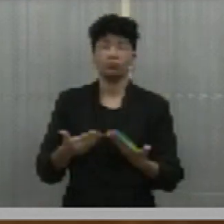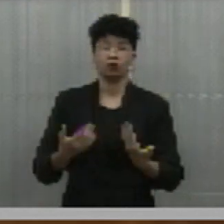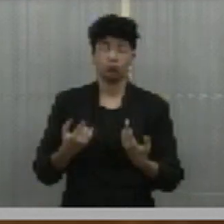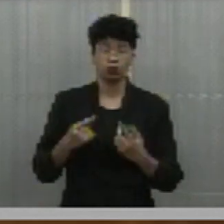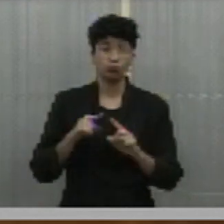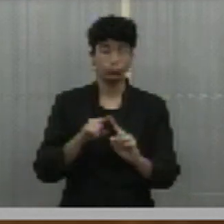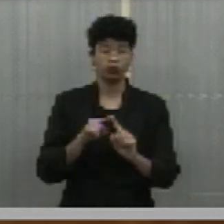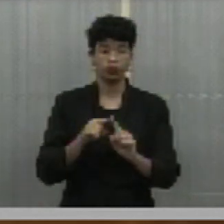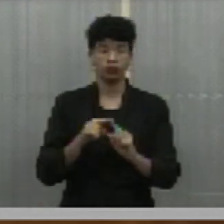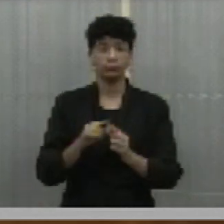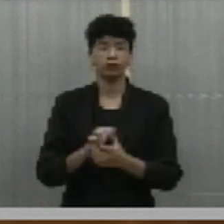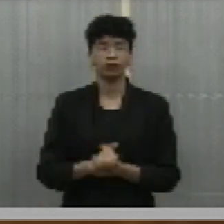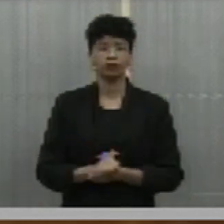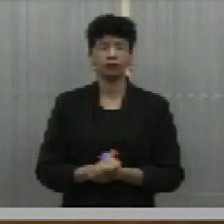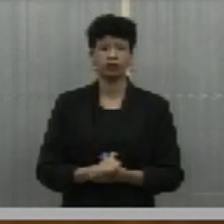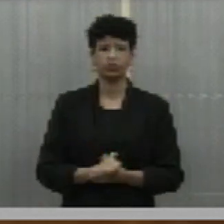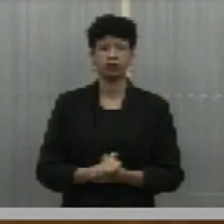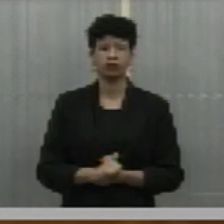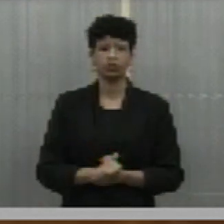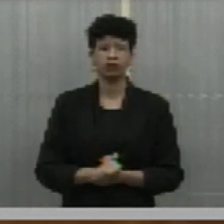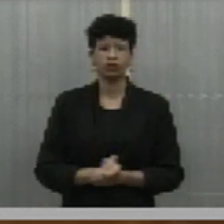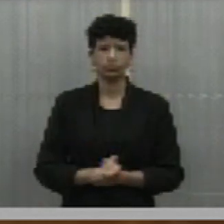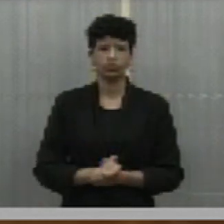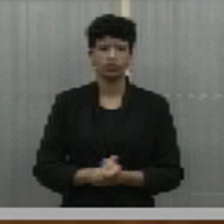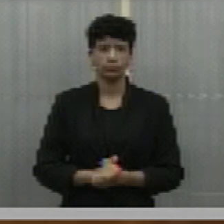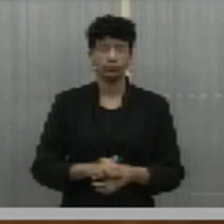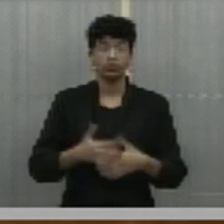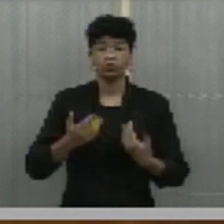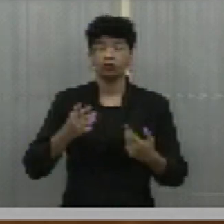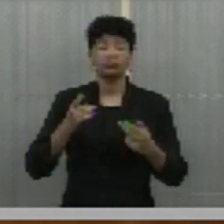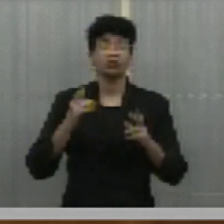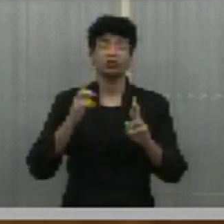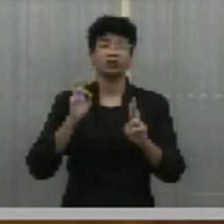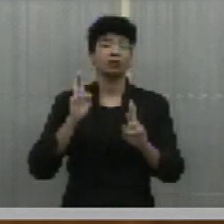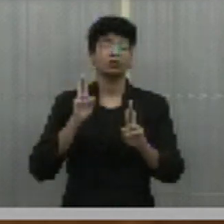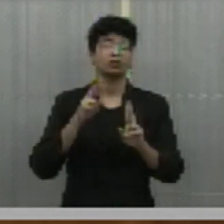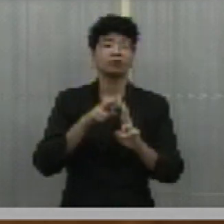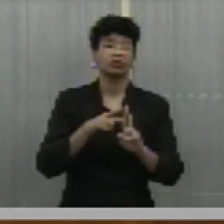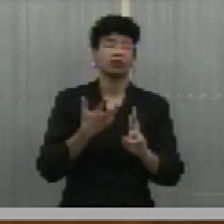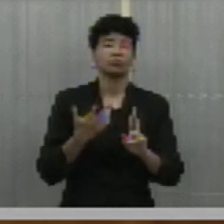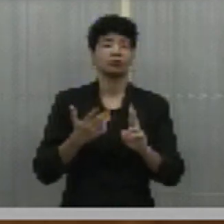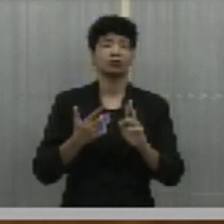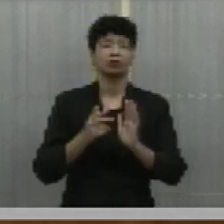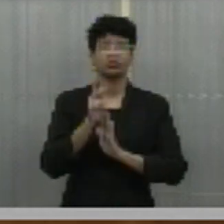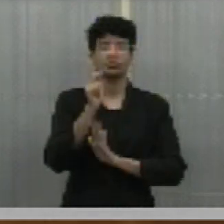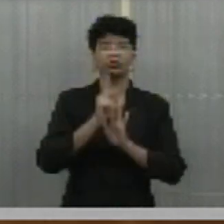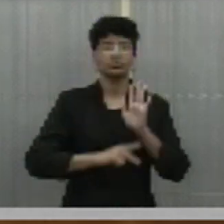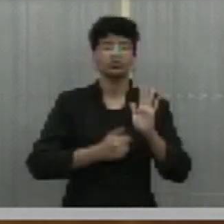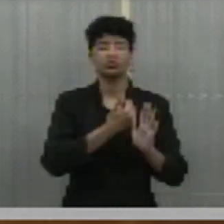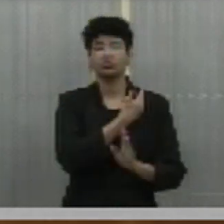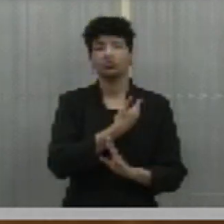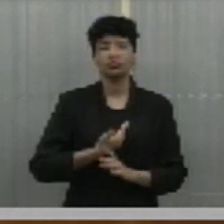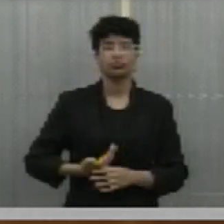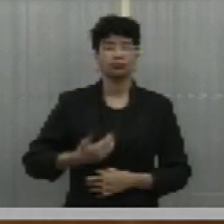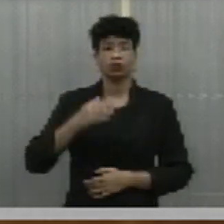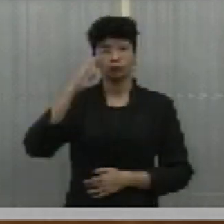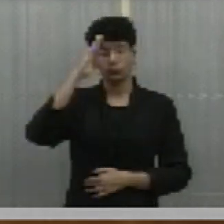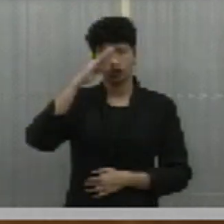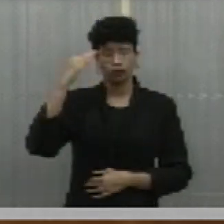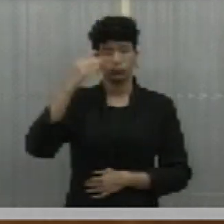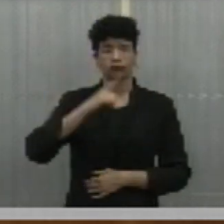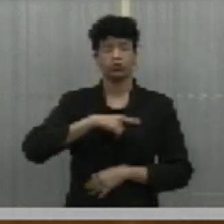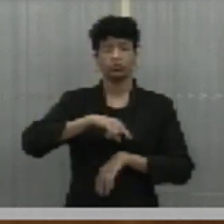para fazer uma ênfase, uma referência ao plano de governo de Rafael Fontedes, que tem como prioridade exatamente a